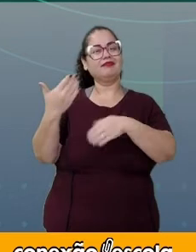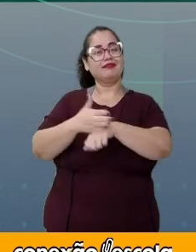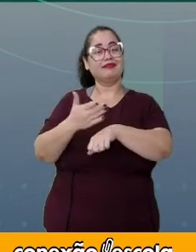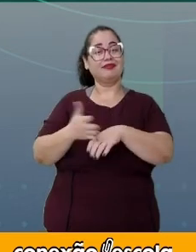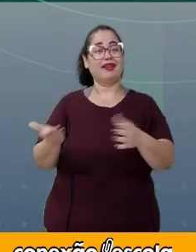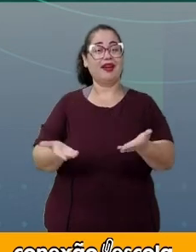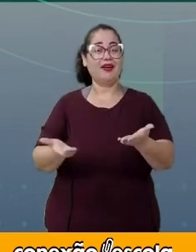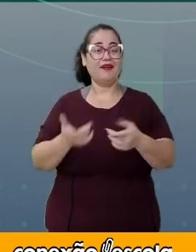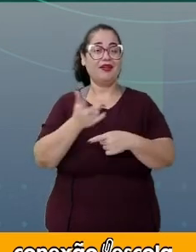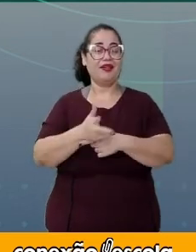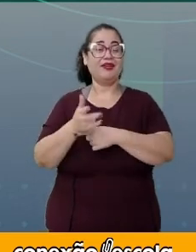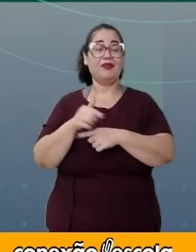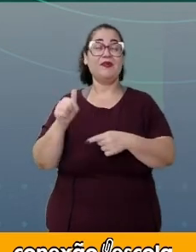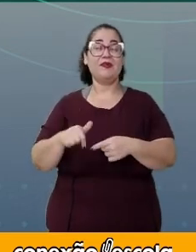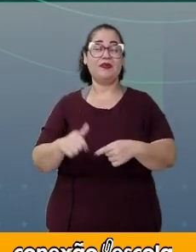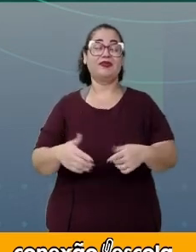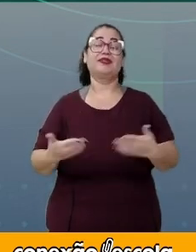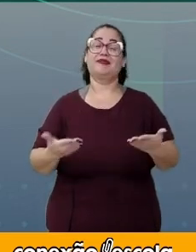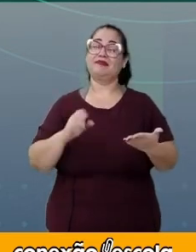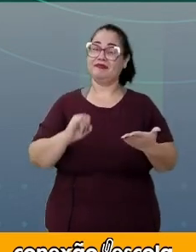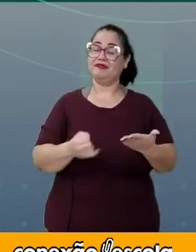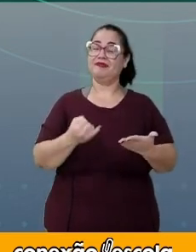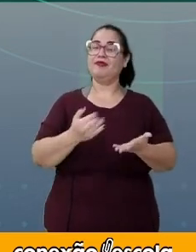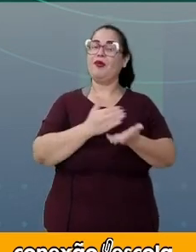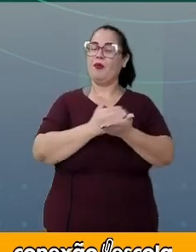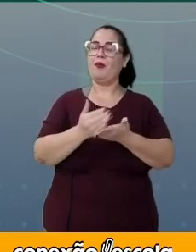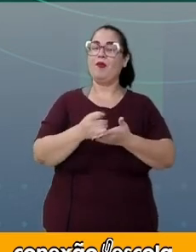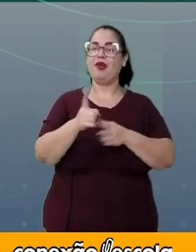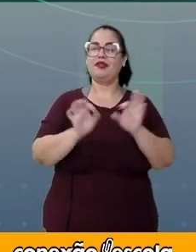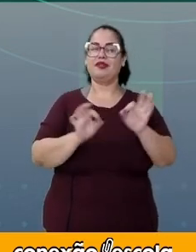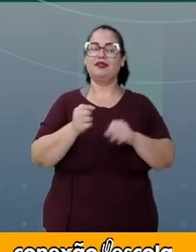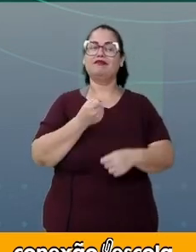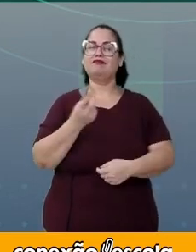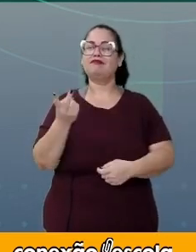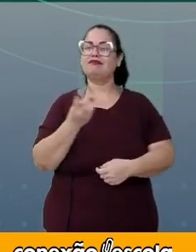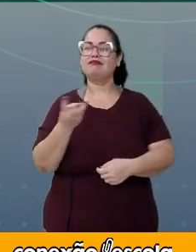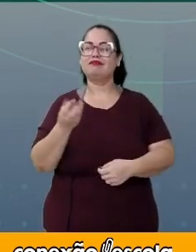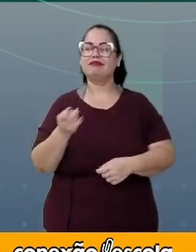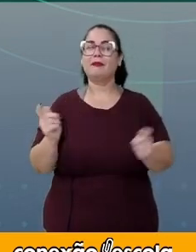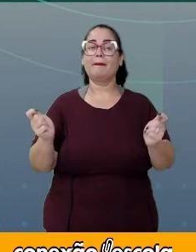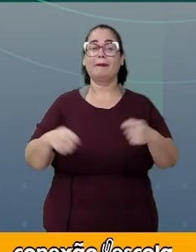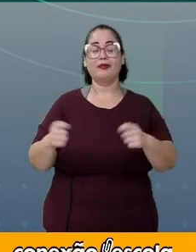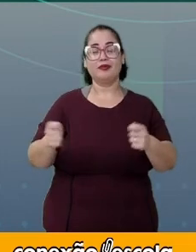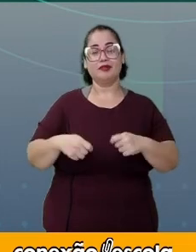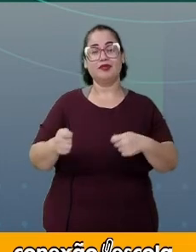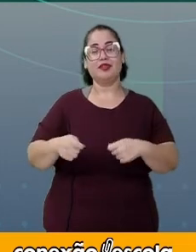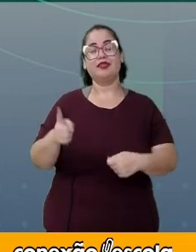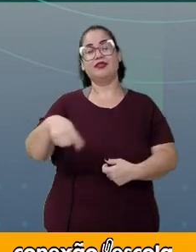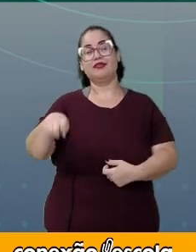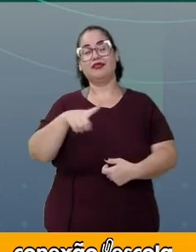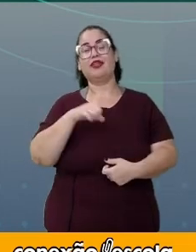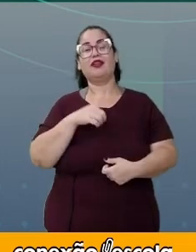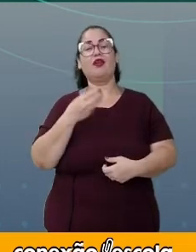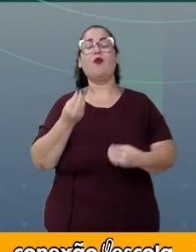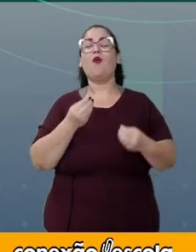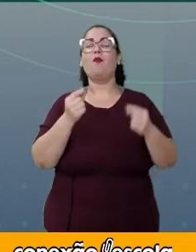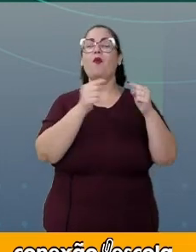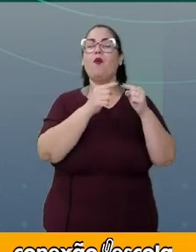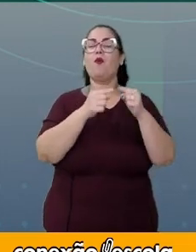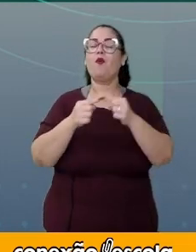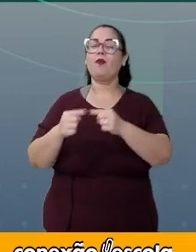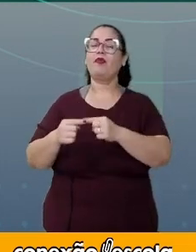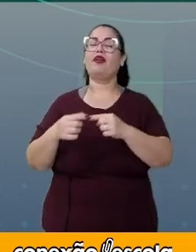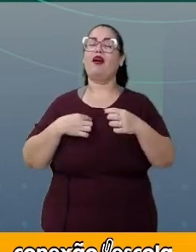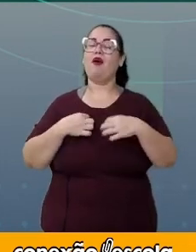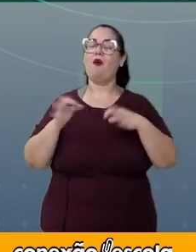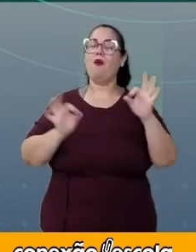aprender na videoaula de hoje? Comece a fazer as contagens e as possibilidades de combinações